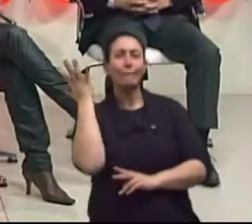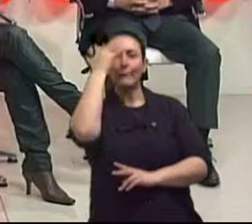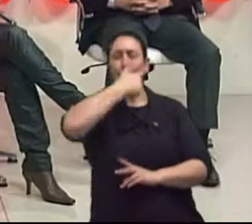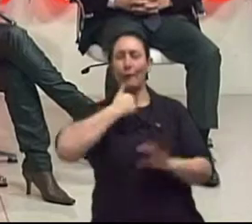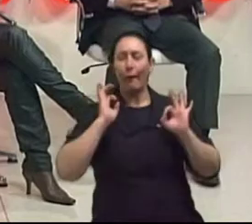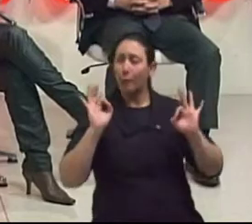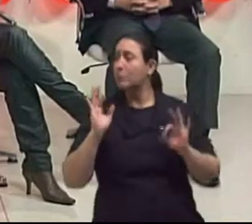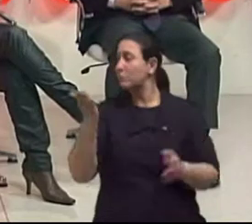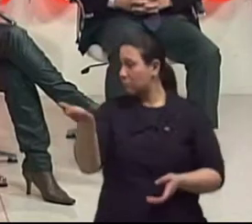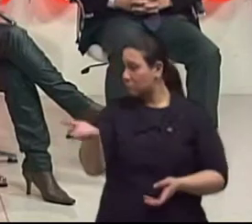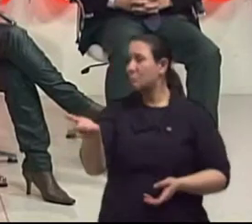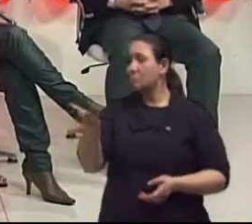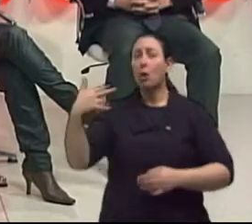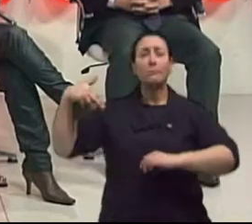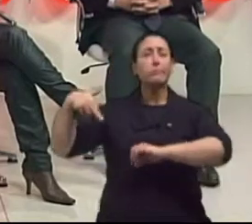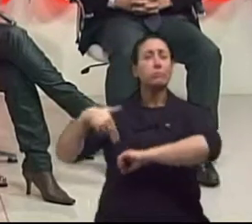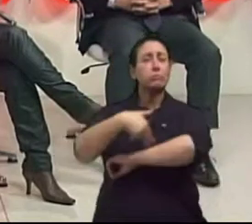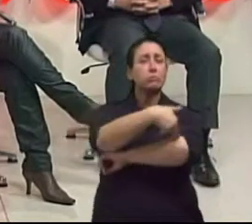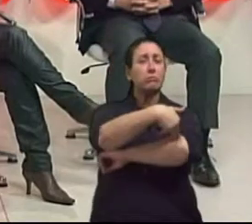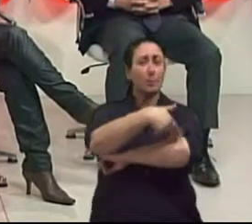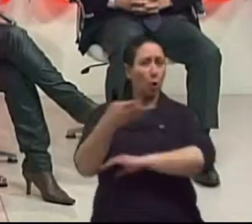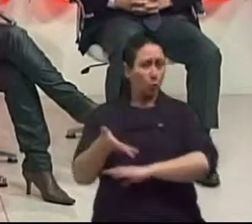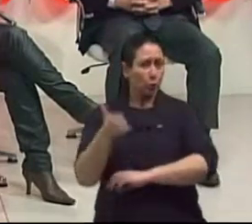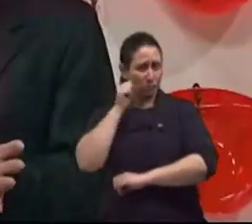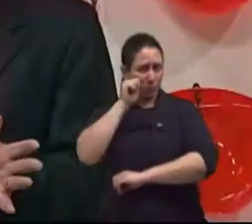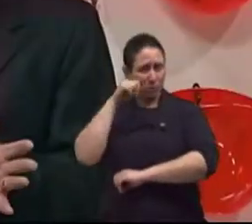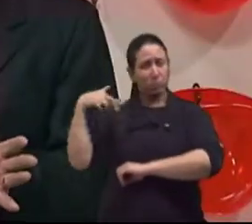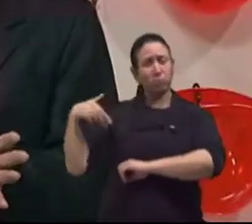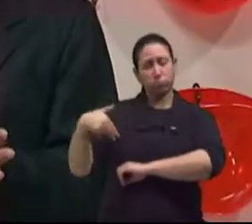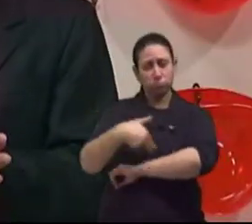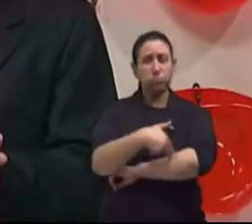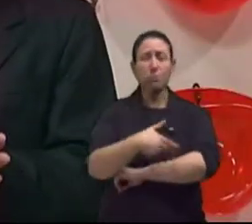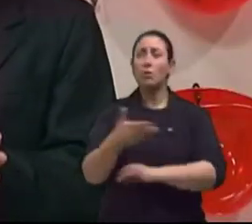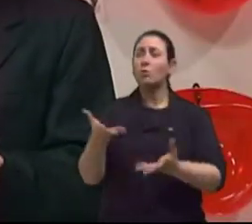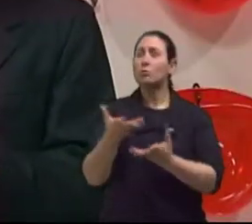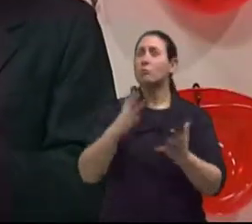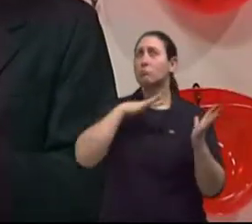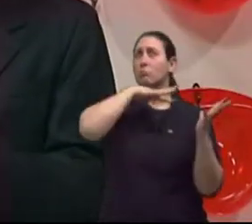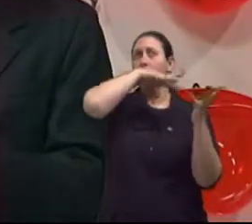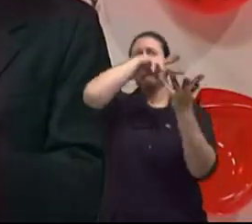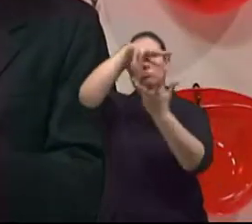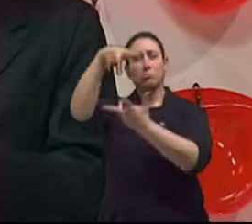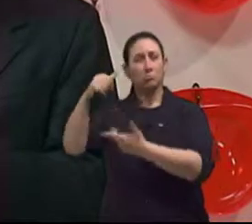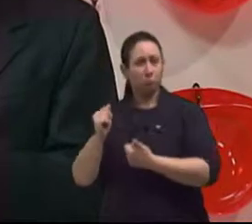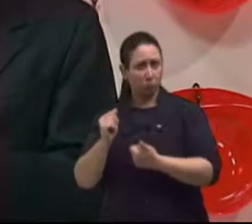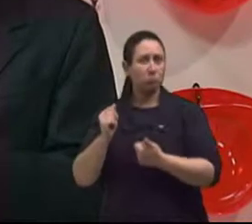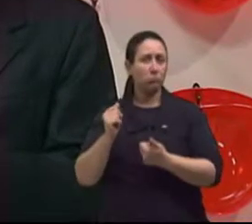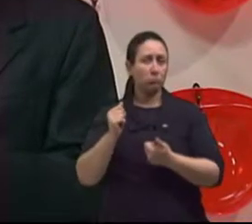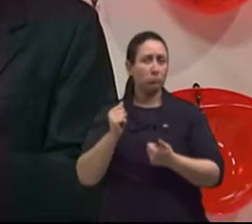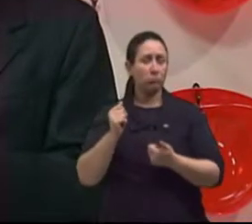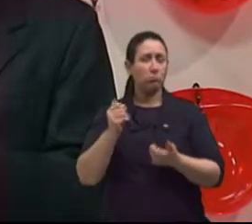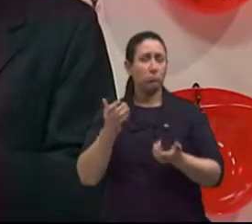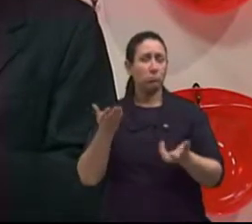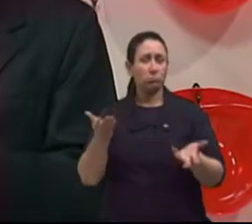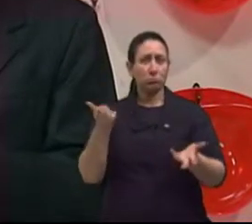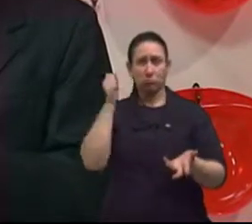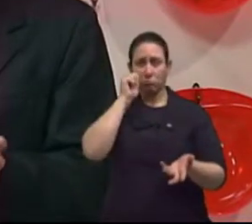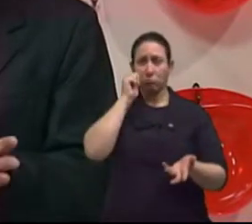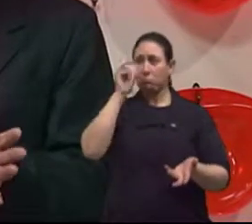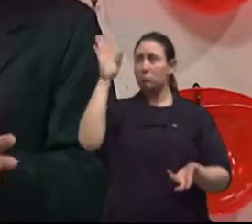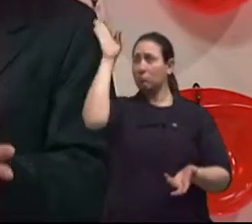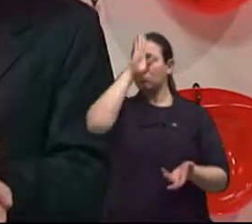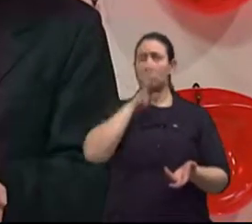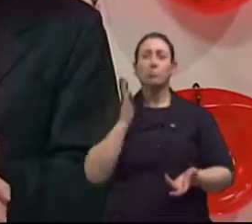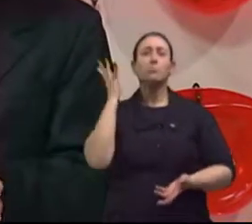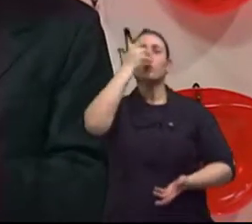passarelas, das manequins, a nossa mulher hoje, internacionalmente conhecida como a brasileira mais